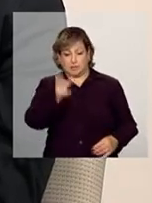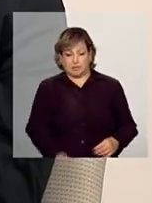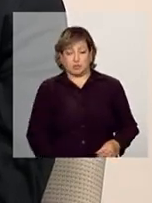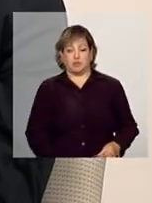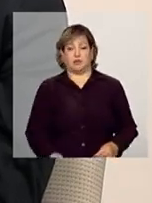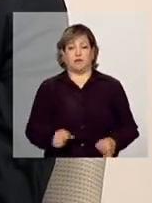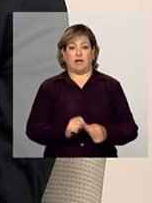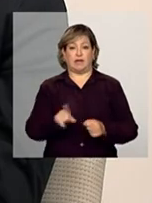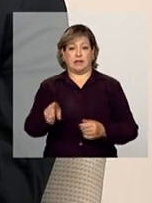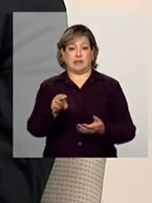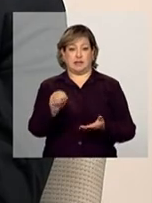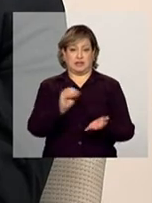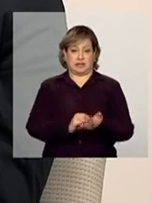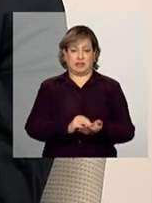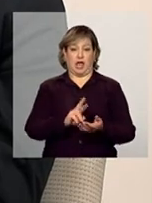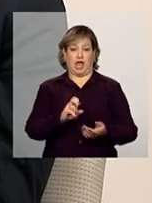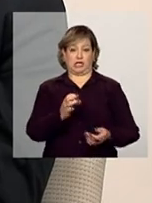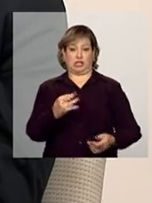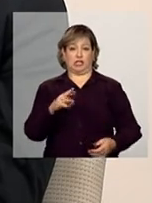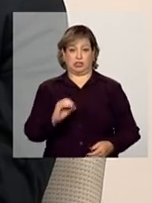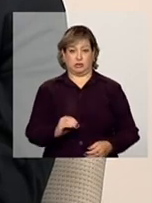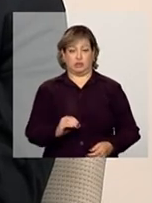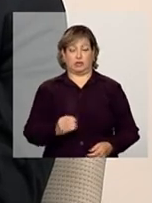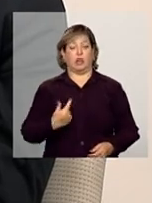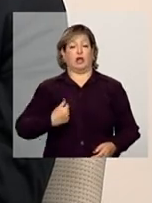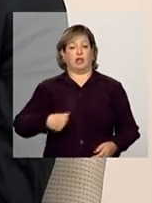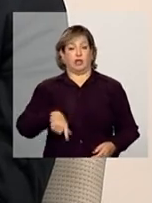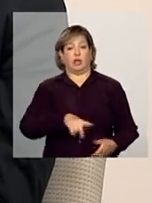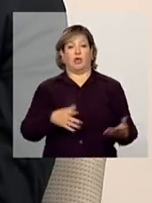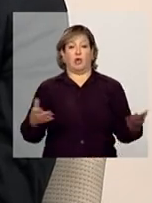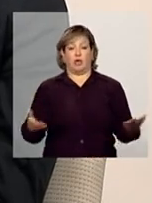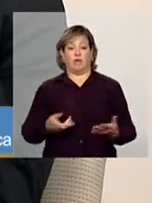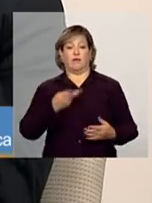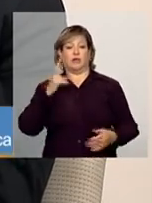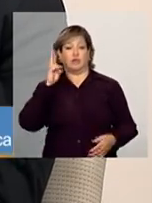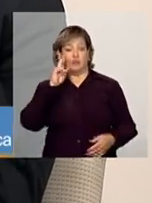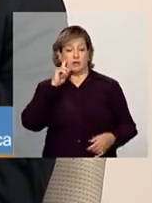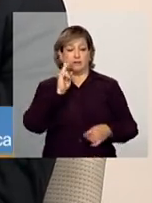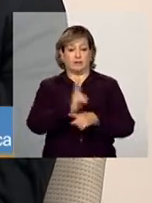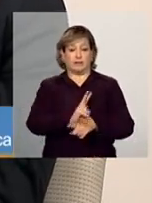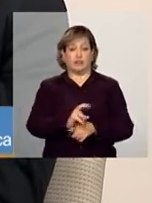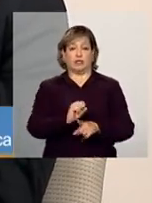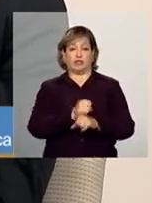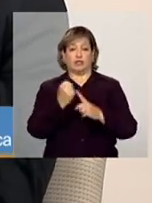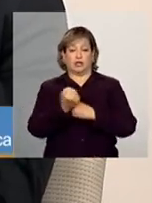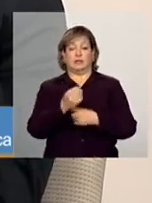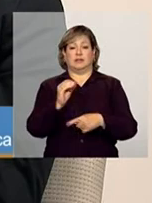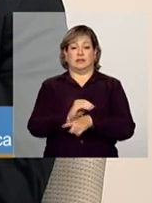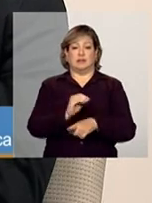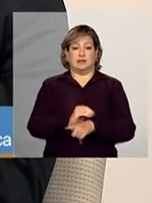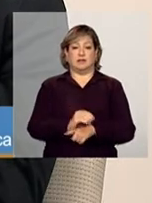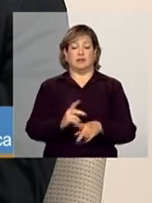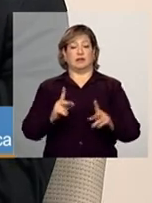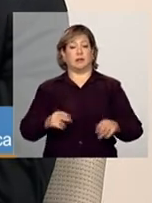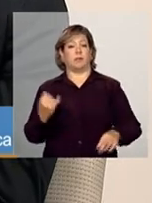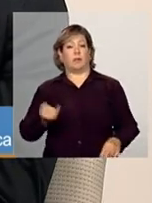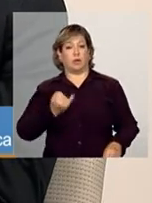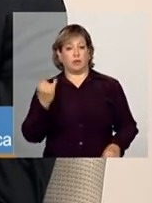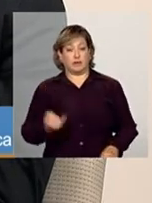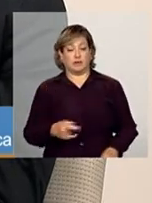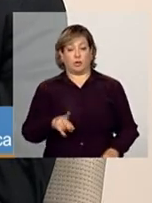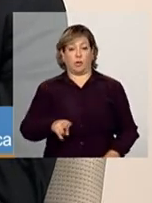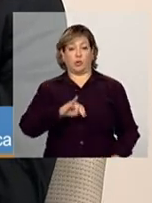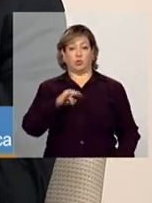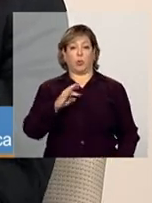faz esses registros. Nós hoje falamos da vigilância sócio-assistencial, que é muito importante, que faz, como a Juliana colocou, que